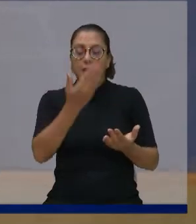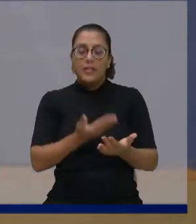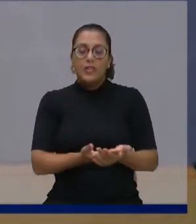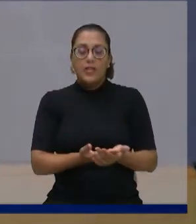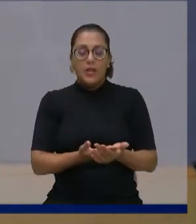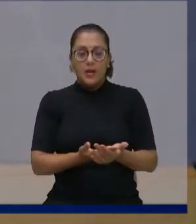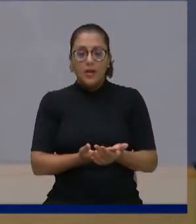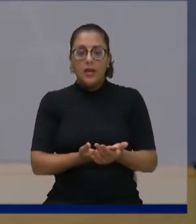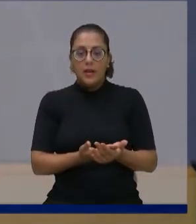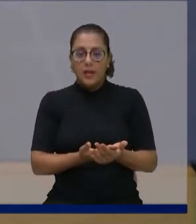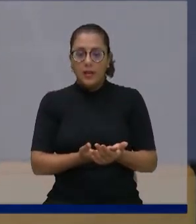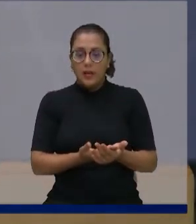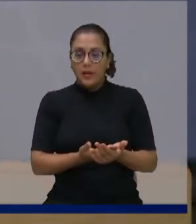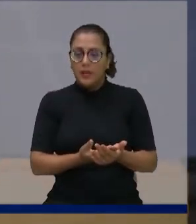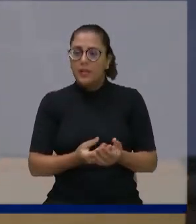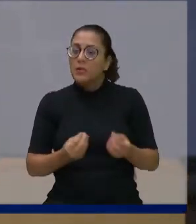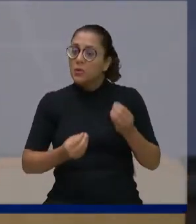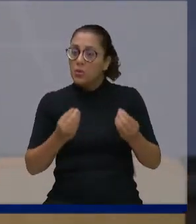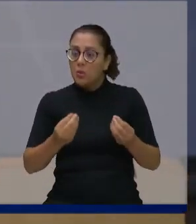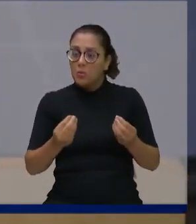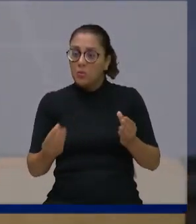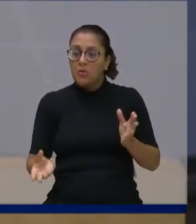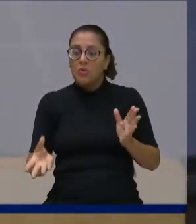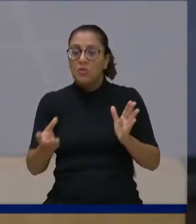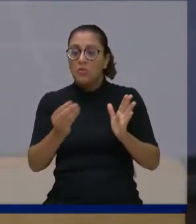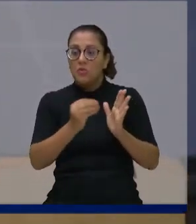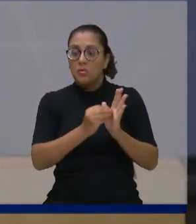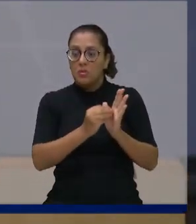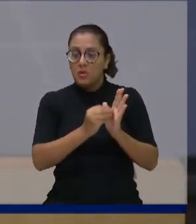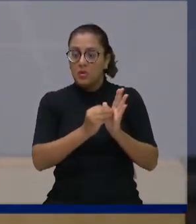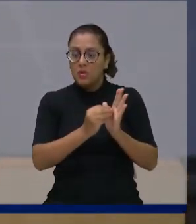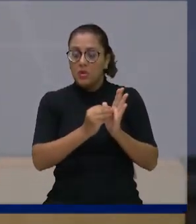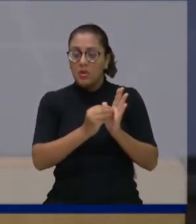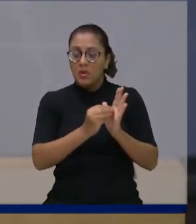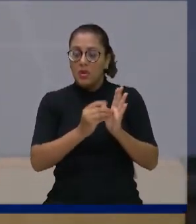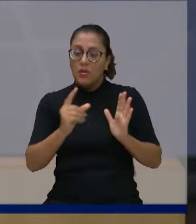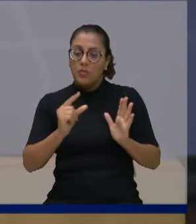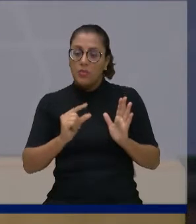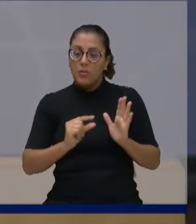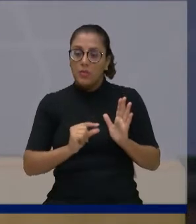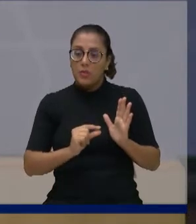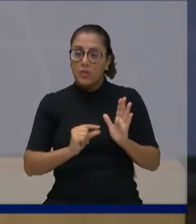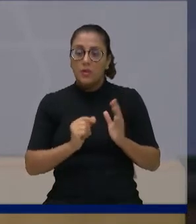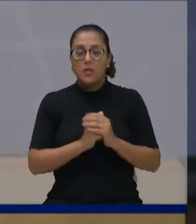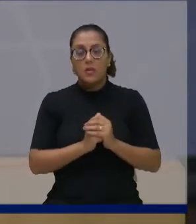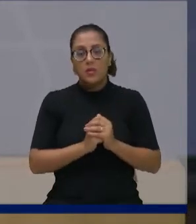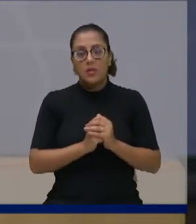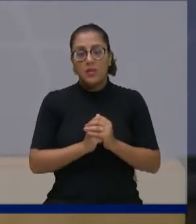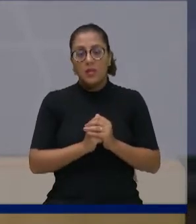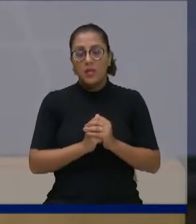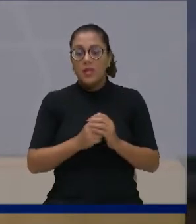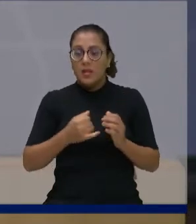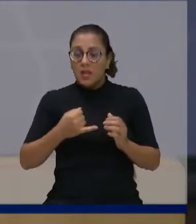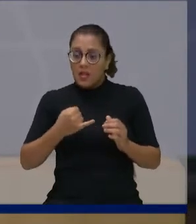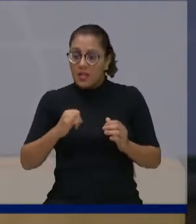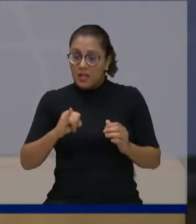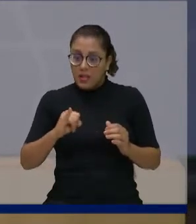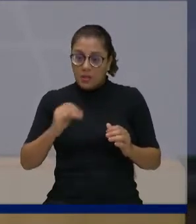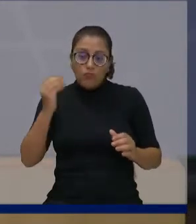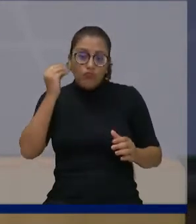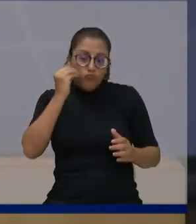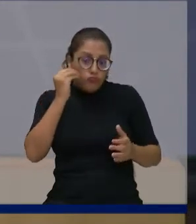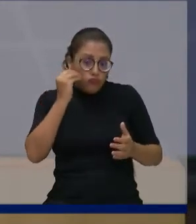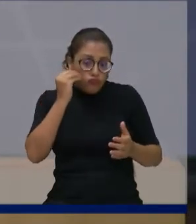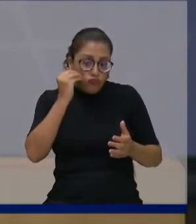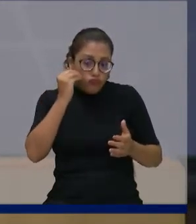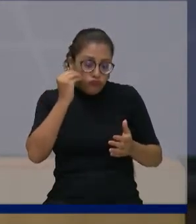diminua o nosso prazo de emenda, como tem o projeto do VAPT-VUPT, sem que a gente analise com calma cada